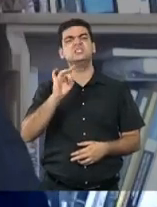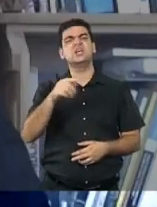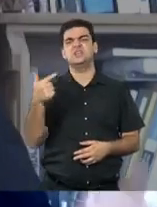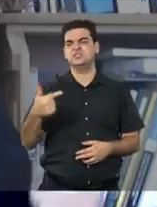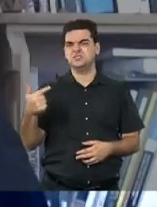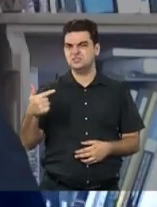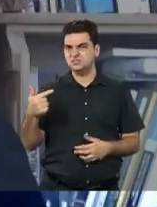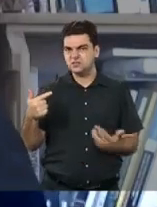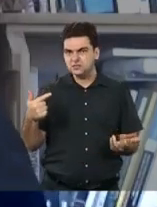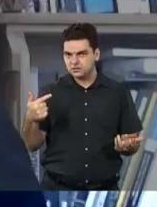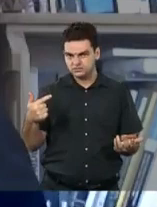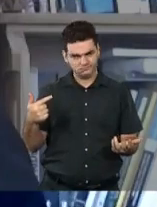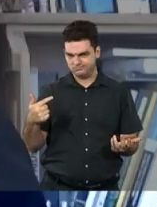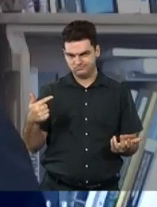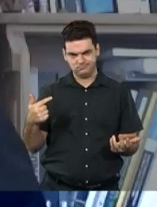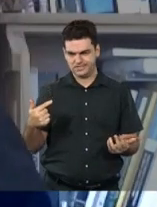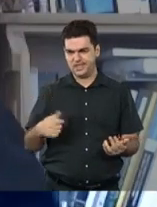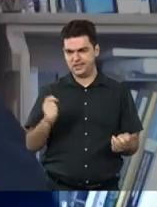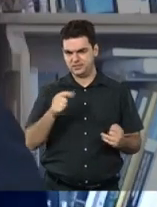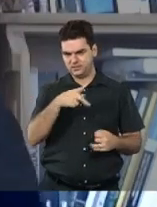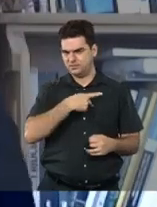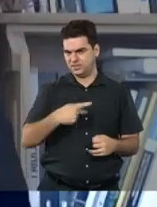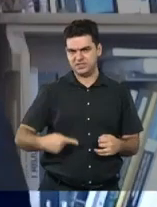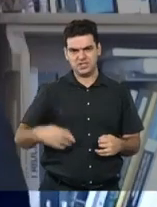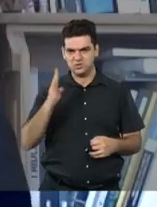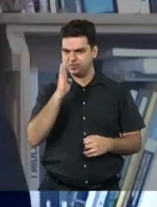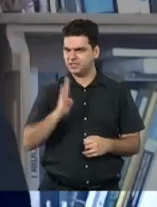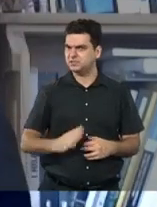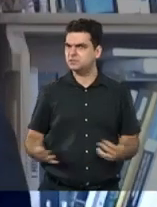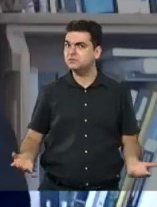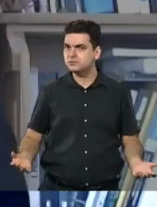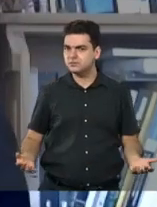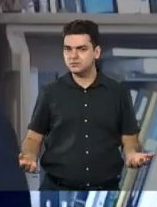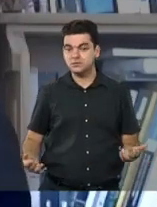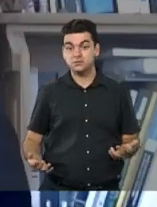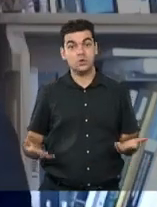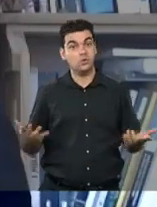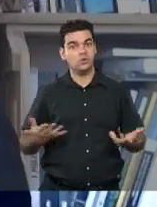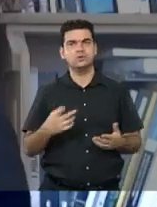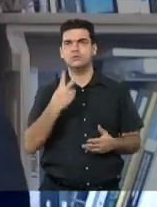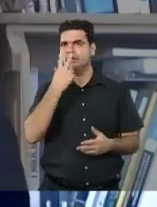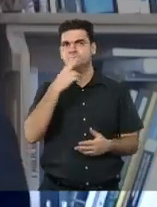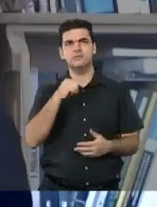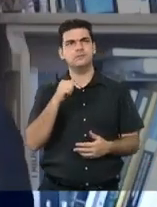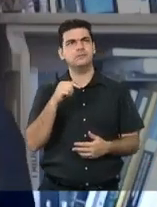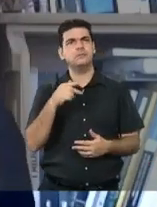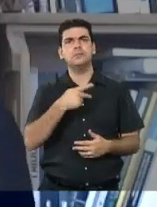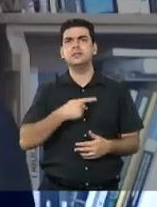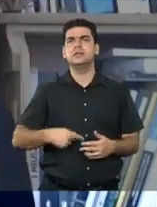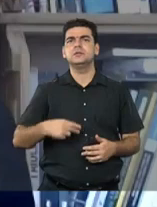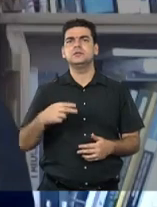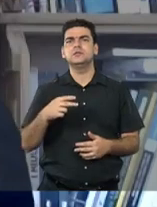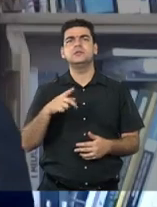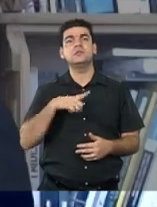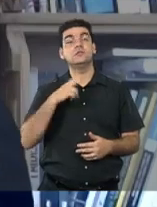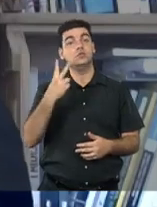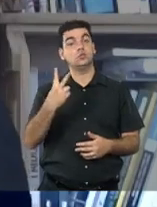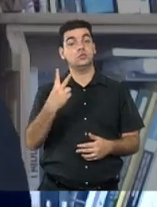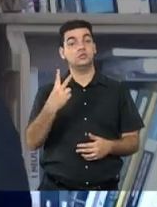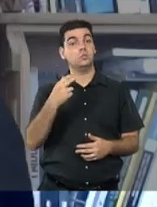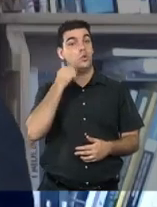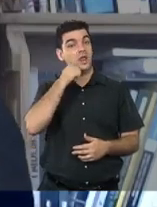para terminar minha fala, em 2018, duas candidatas à presidência, a Marina Silva e a Vera do PSTU,